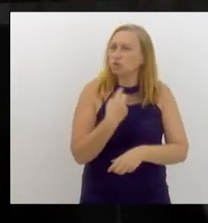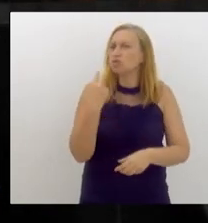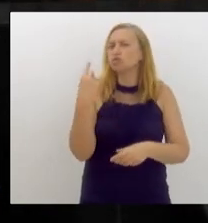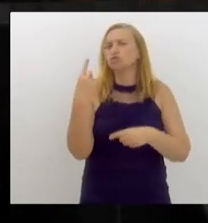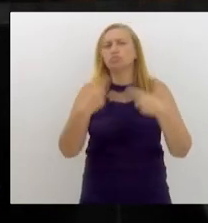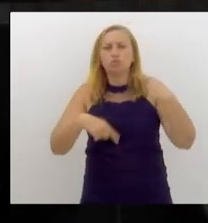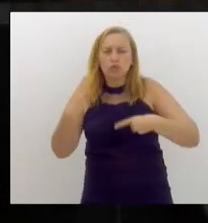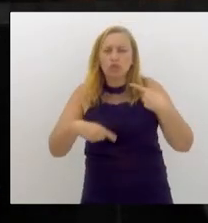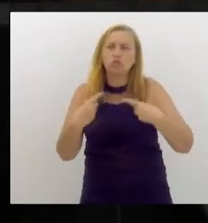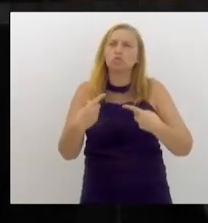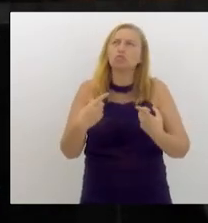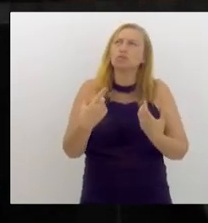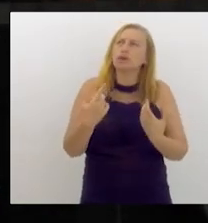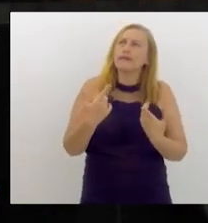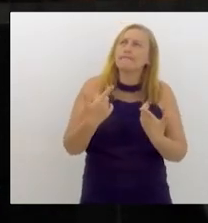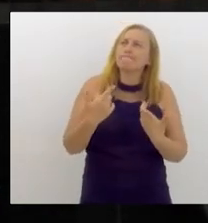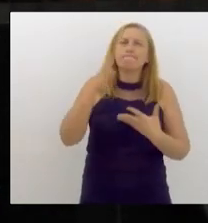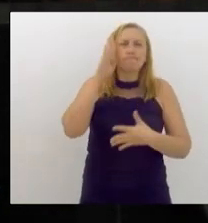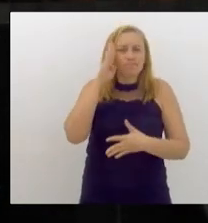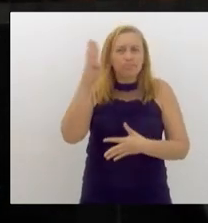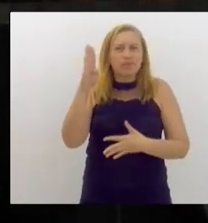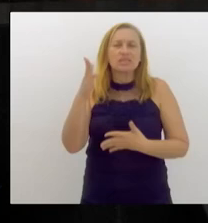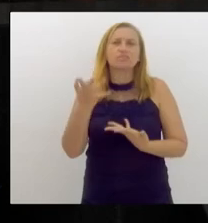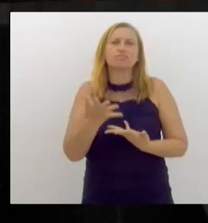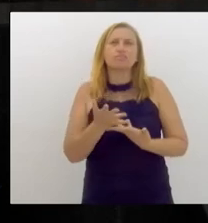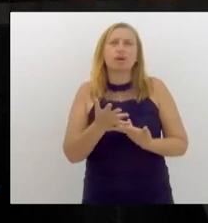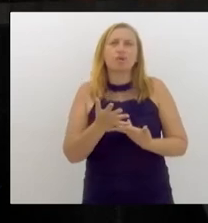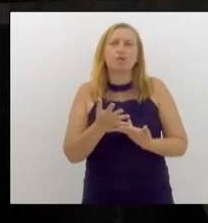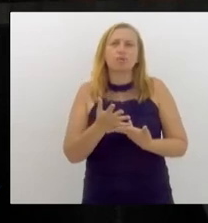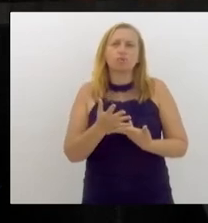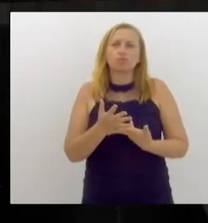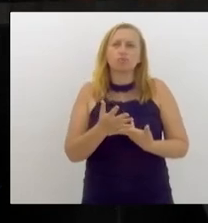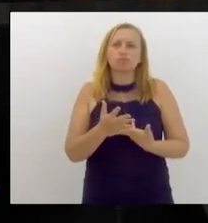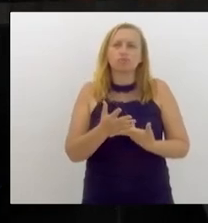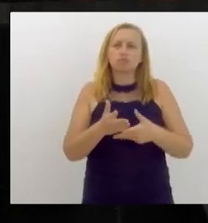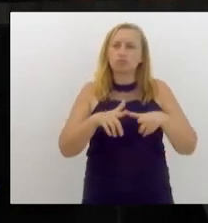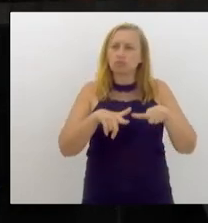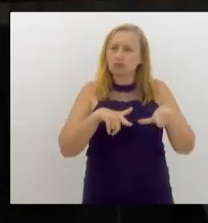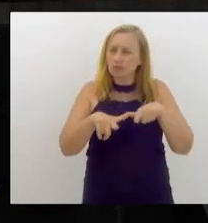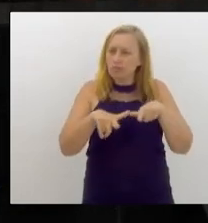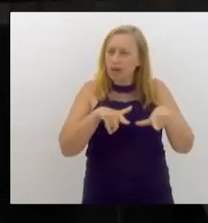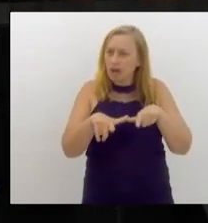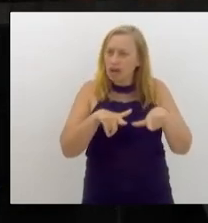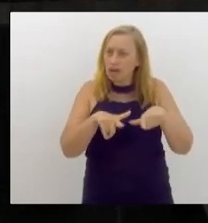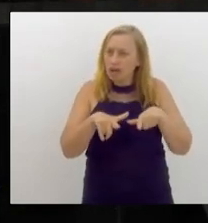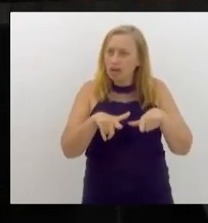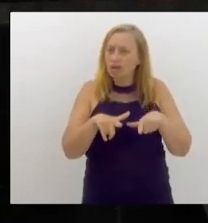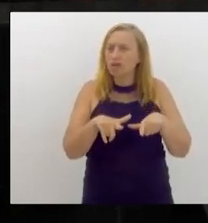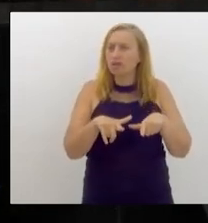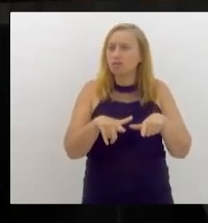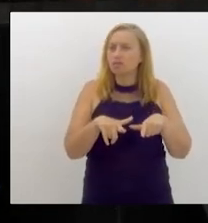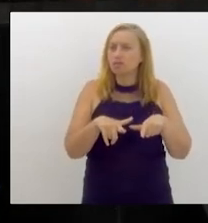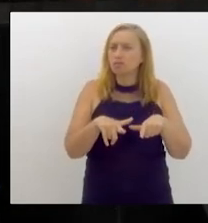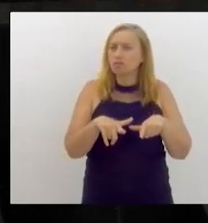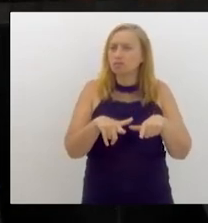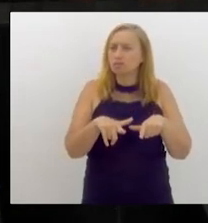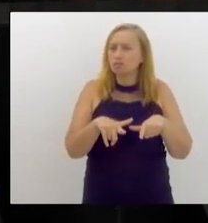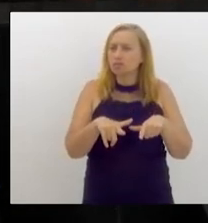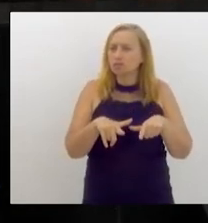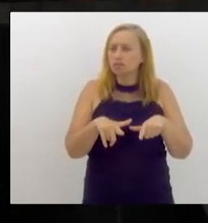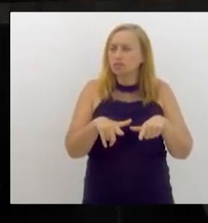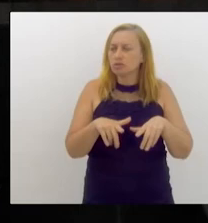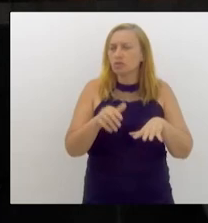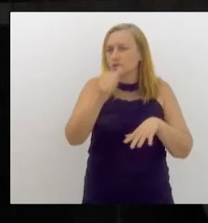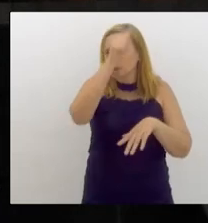temos que ter, principalmente aqueles que exercitam seus mandatos de prefeito,